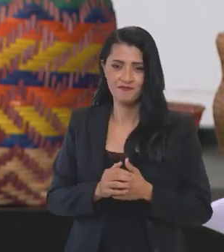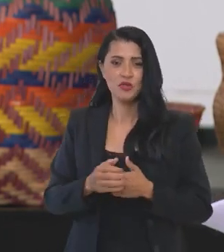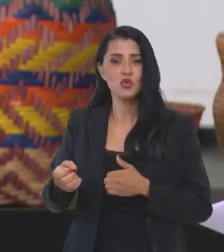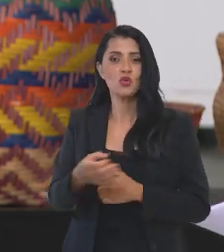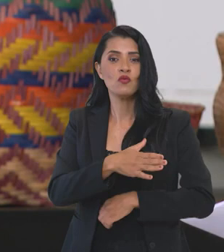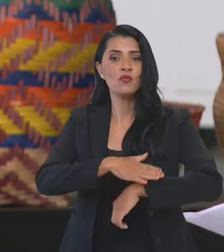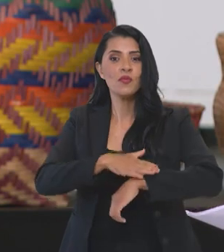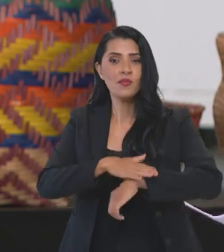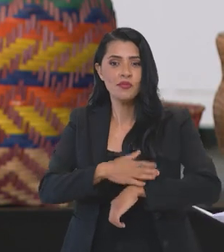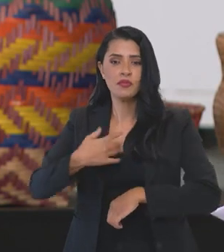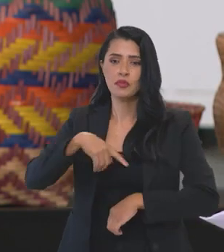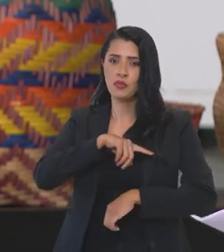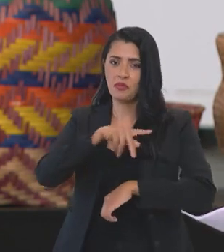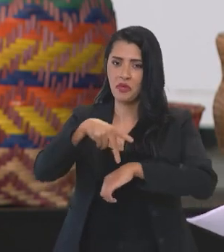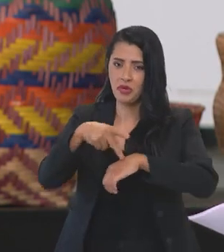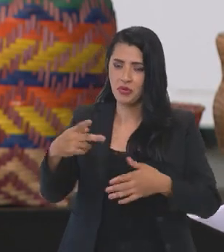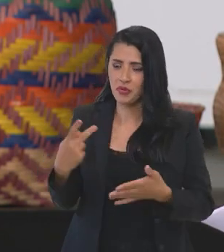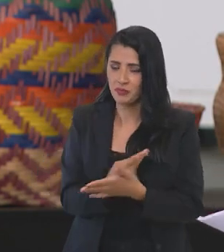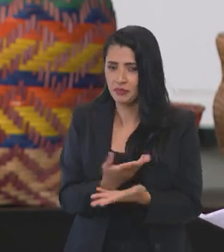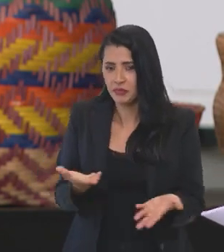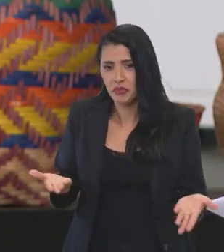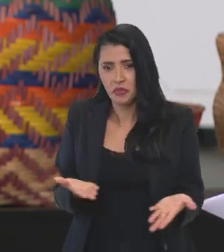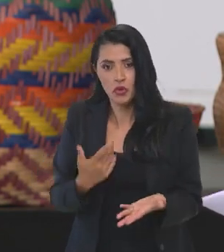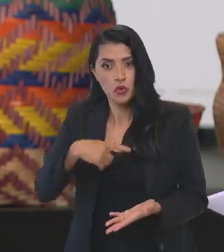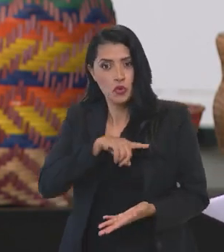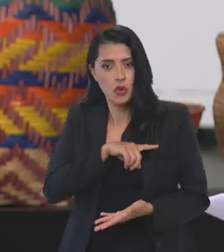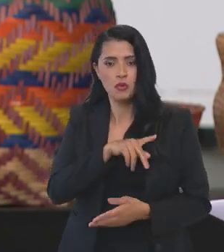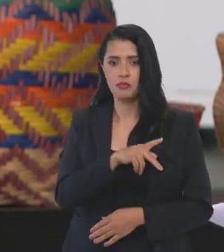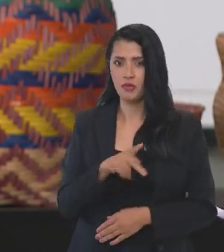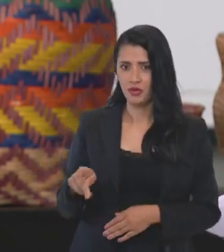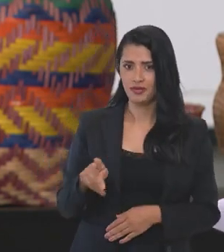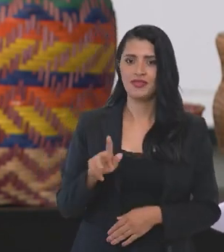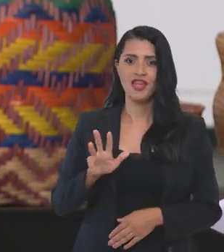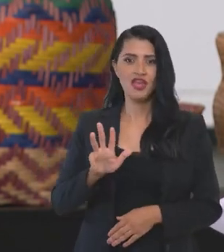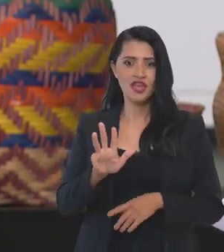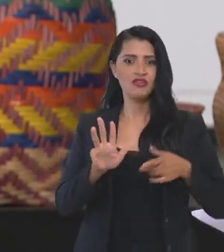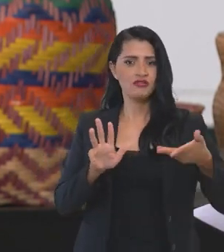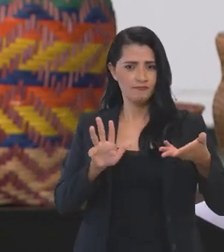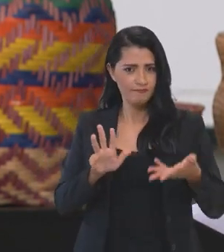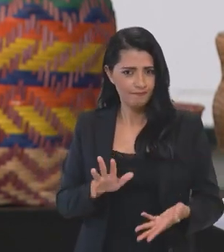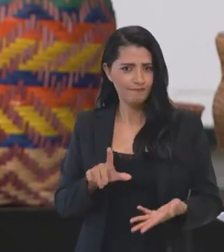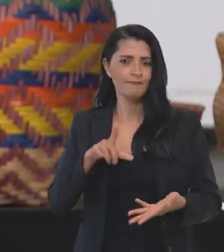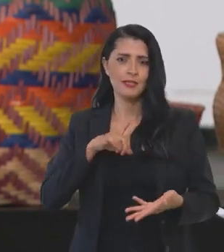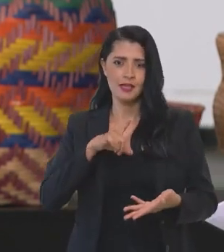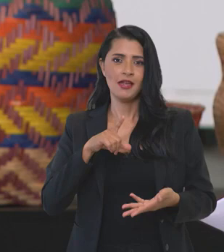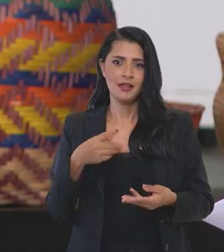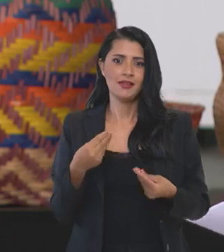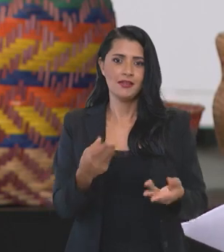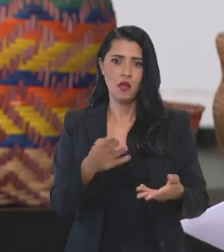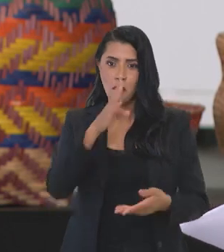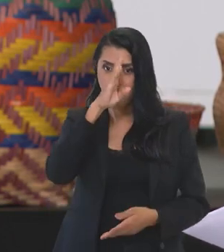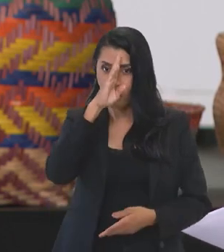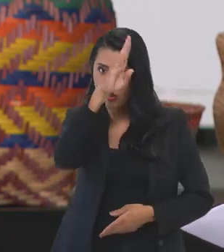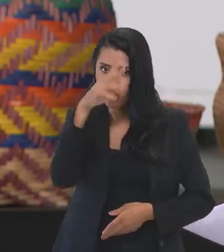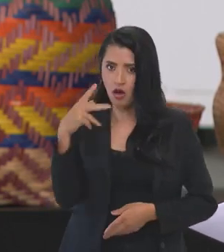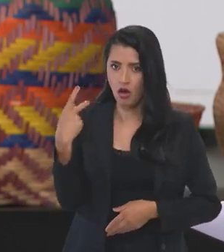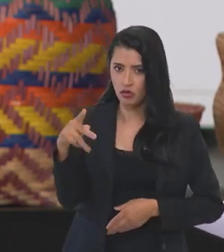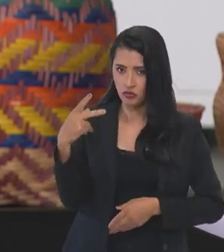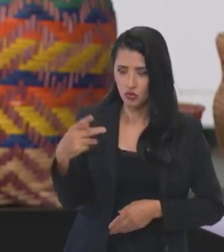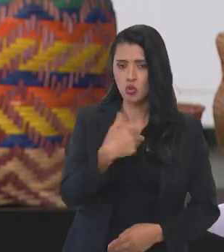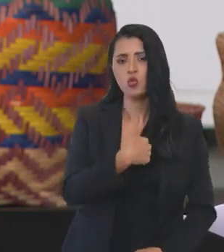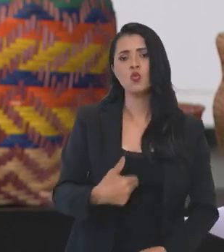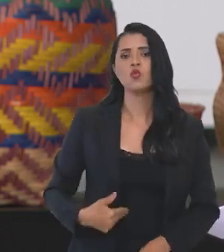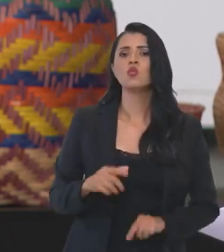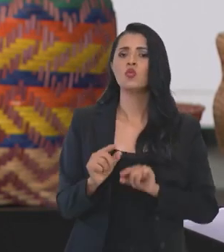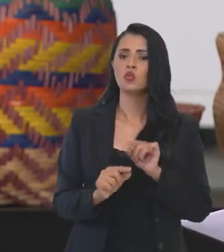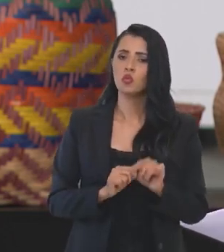pelo novo momento que o nosso país atravessa. E o nosso presidente Lula, ele deu como prioridade de sua